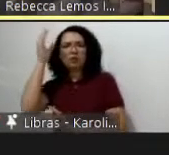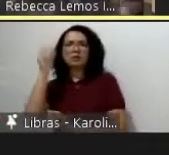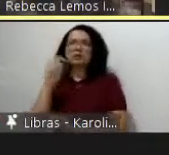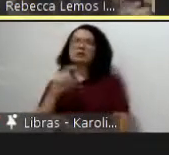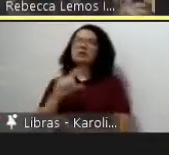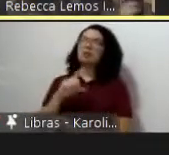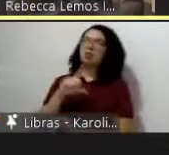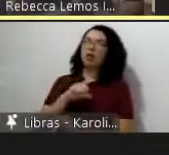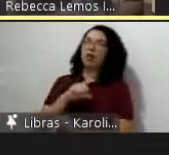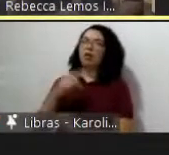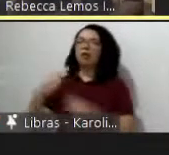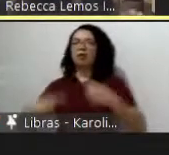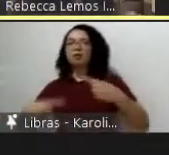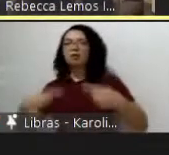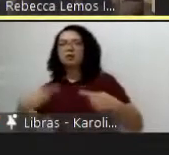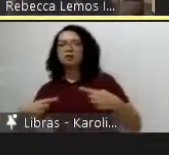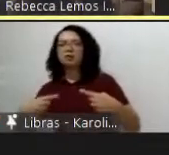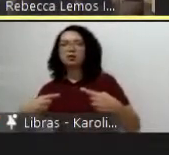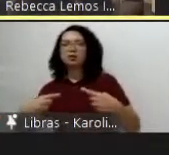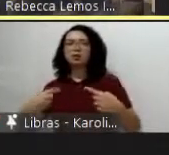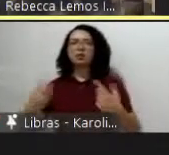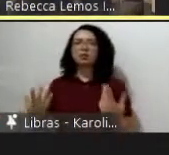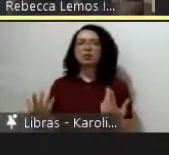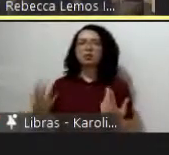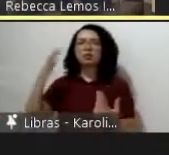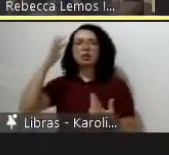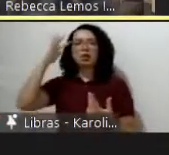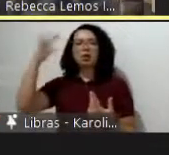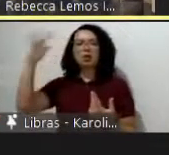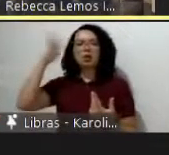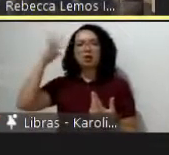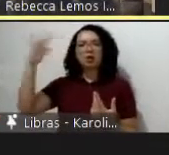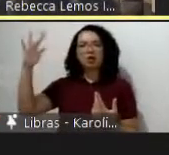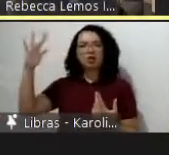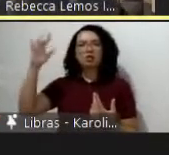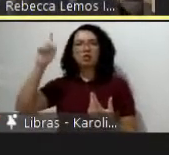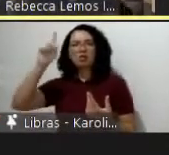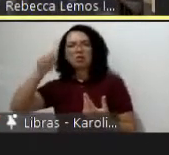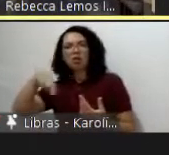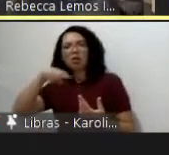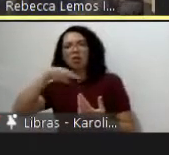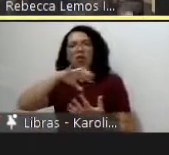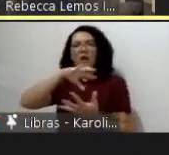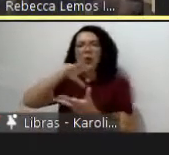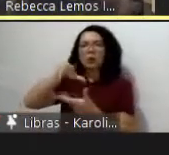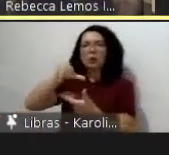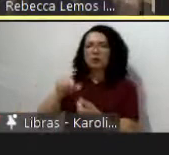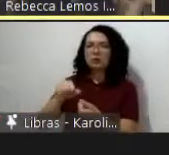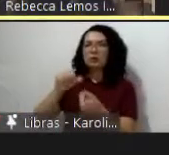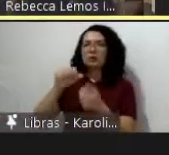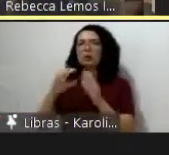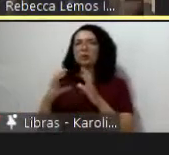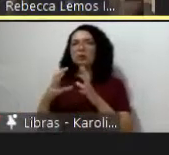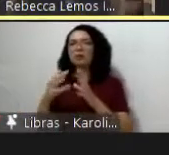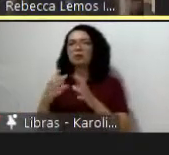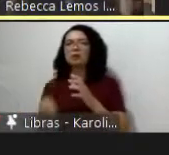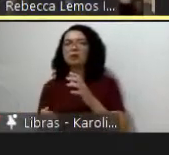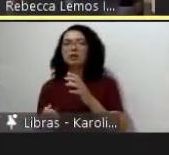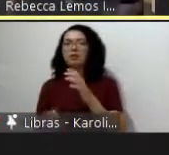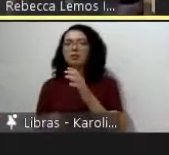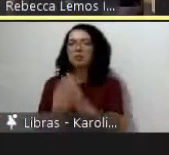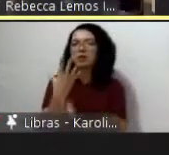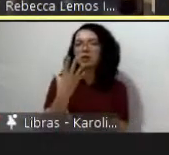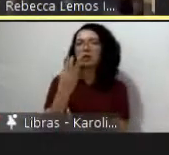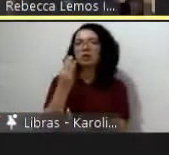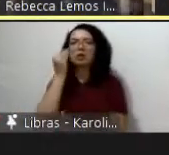que é deslocalizado descontextualizado que é universal que é hegemônico que não nasce da experiência nasce